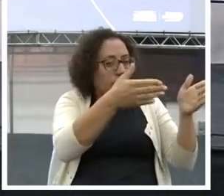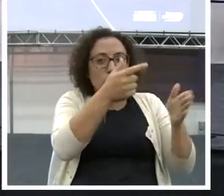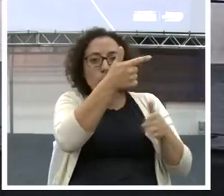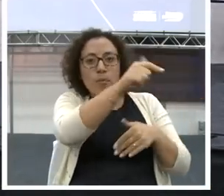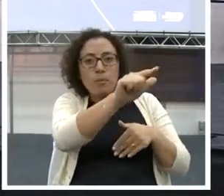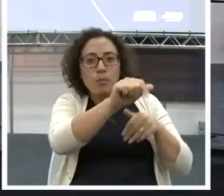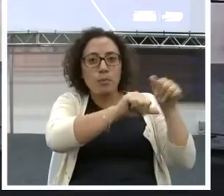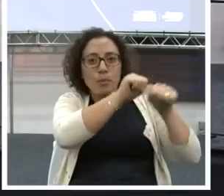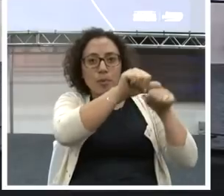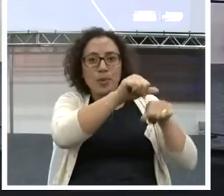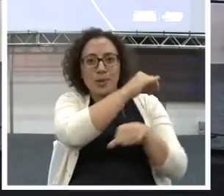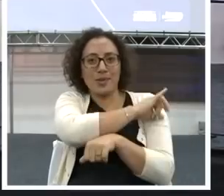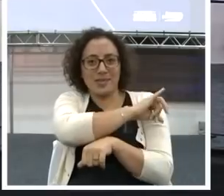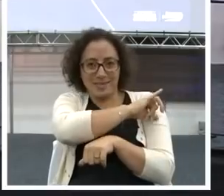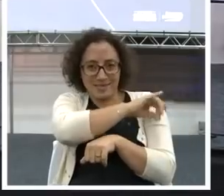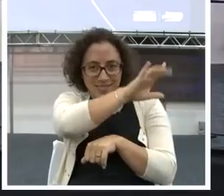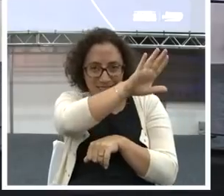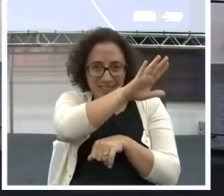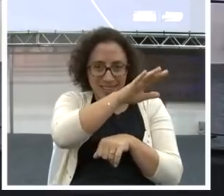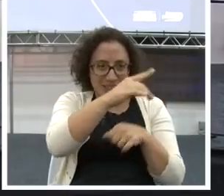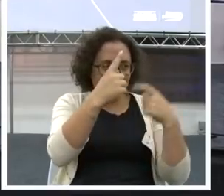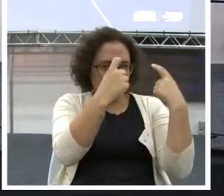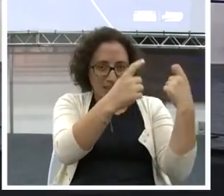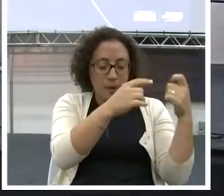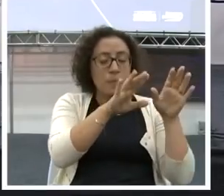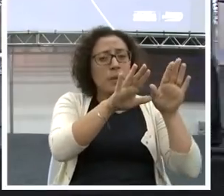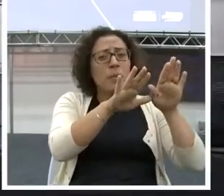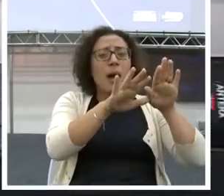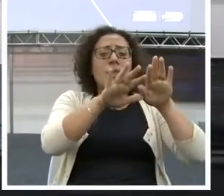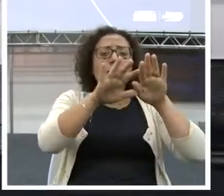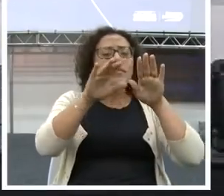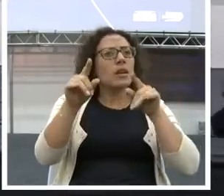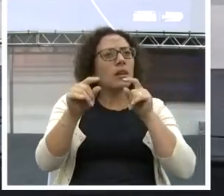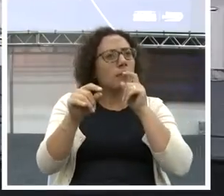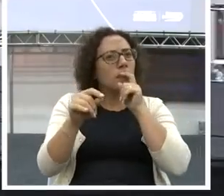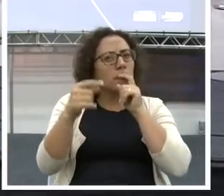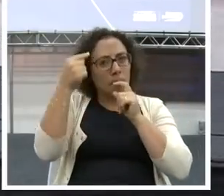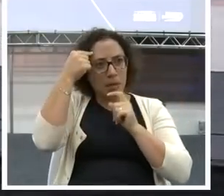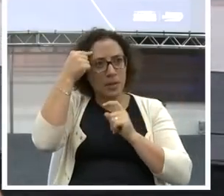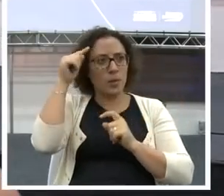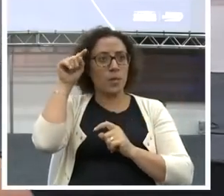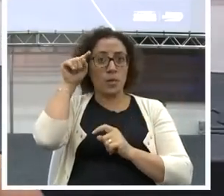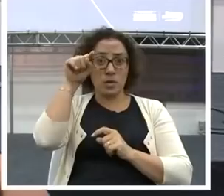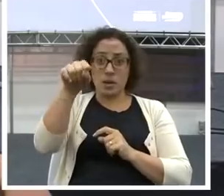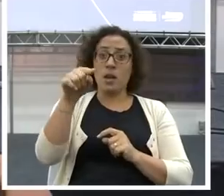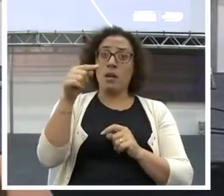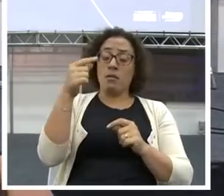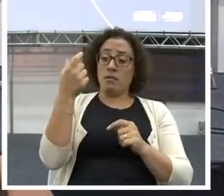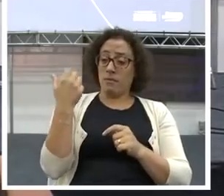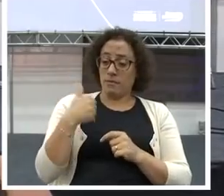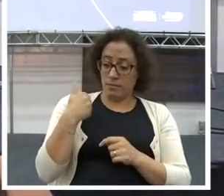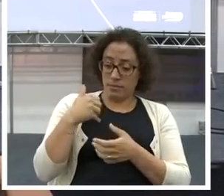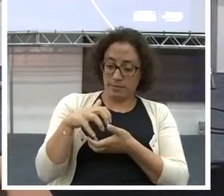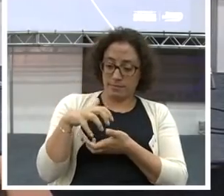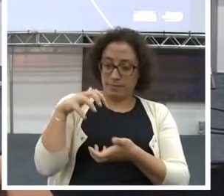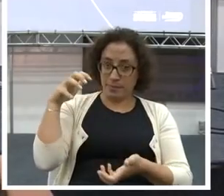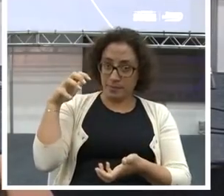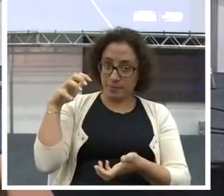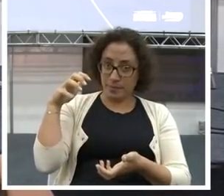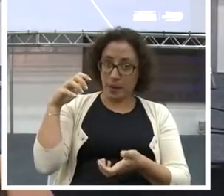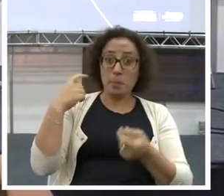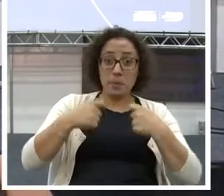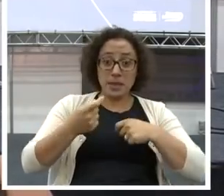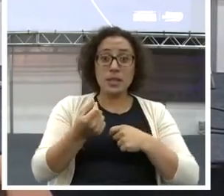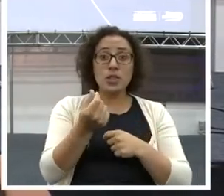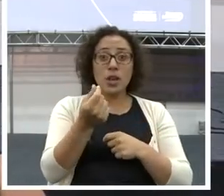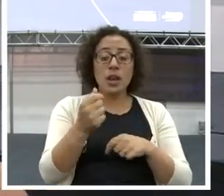Você vai envelhecer. Você vai precisar mais dinheiro. E não tem um plano